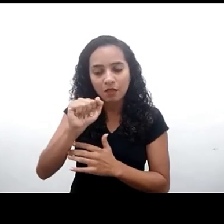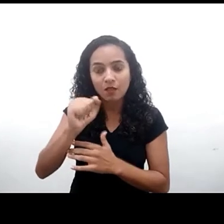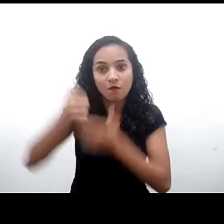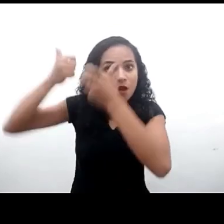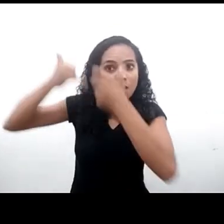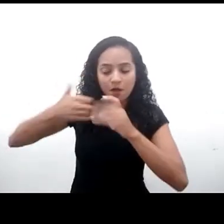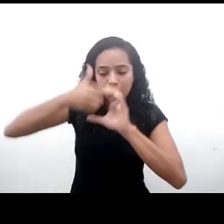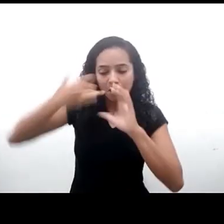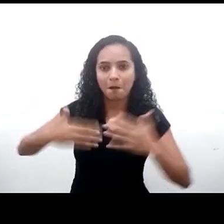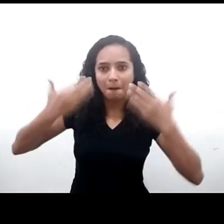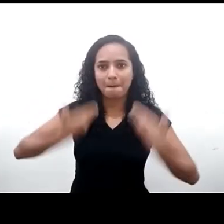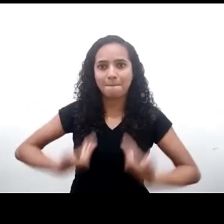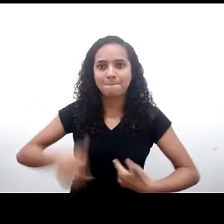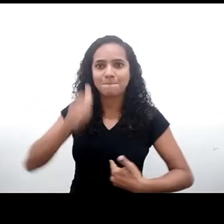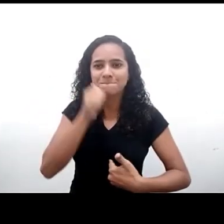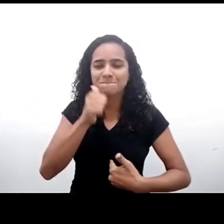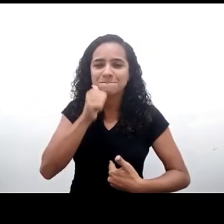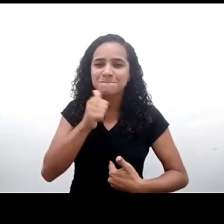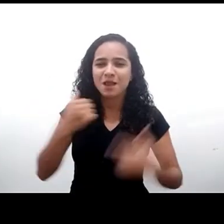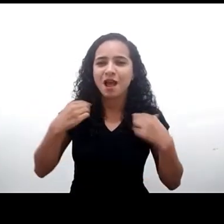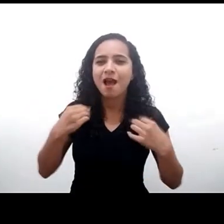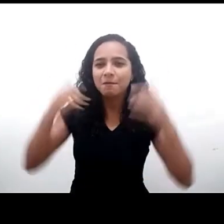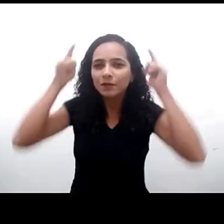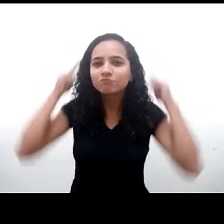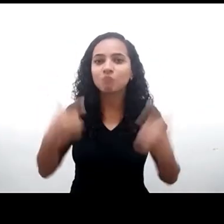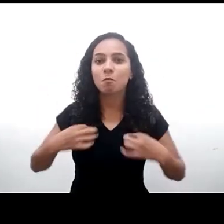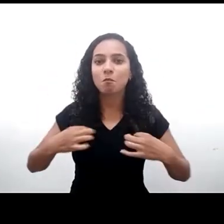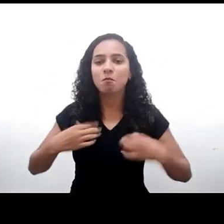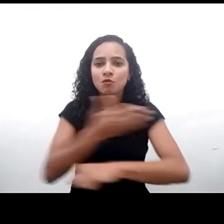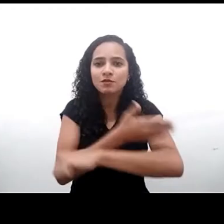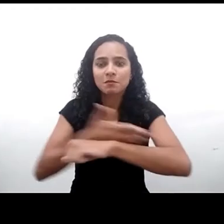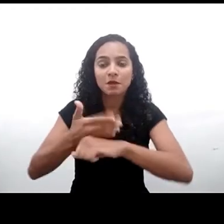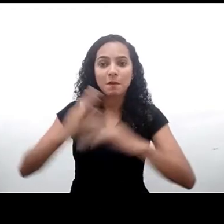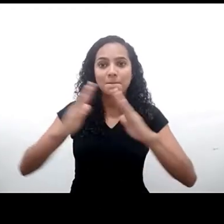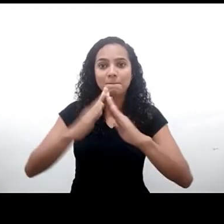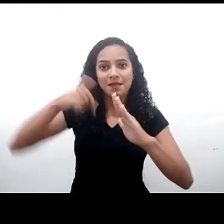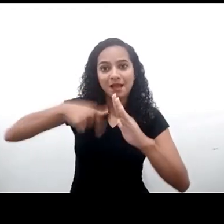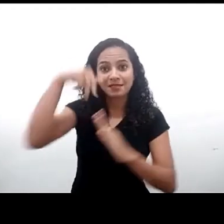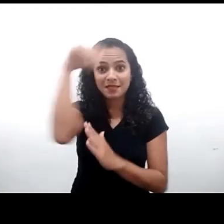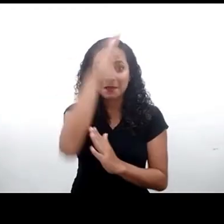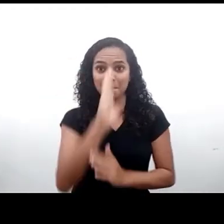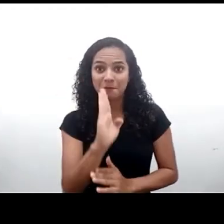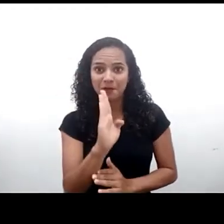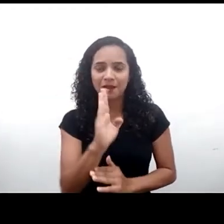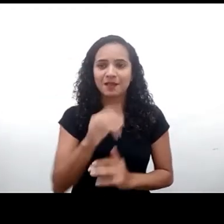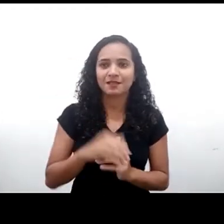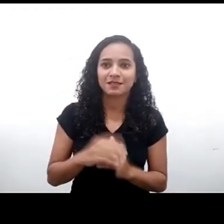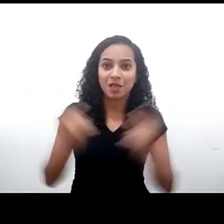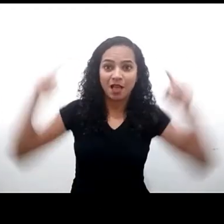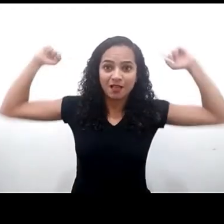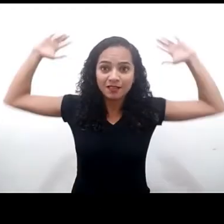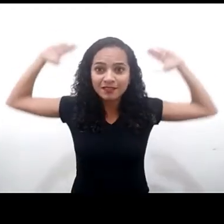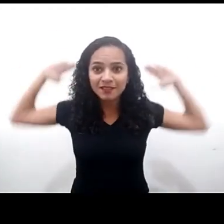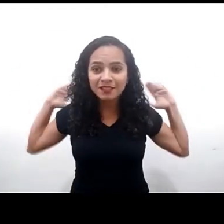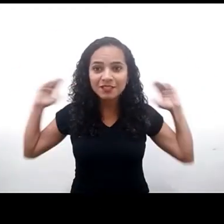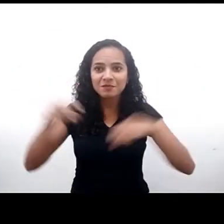mulher branca, de cabelos lisos, estou usando uma blusa branca e estou falando da minha casa no Brasil. Atrás de mim tem uma parede verde, uma